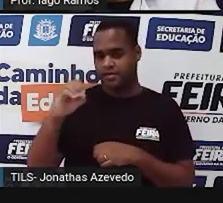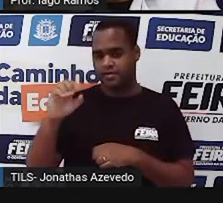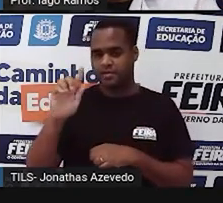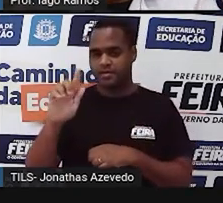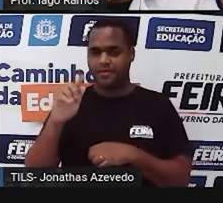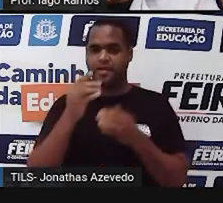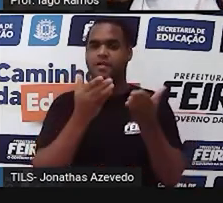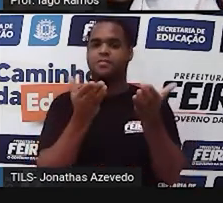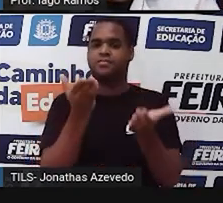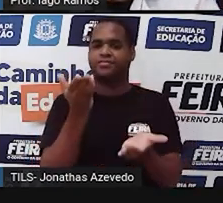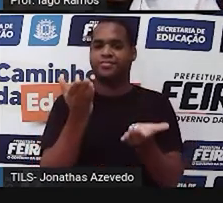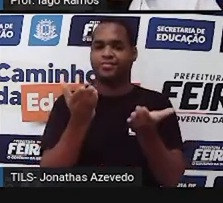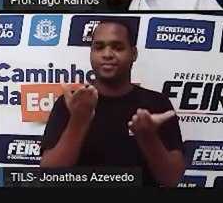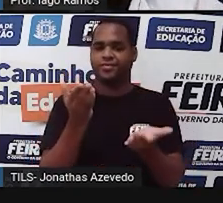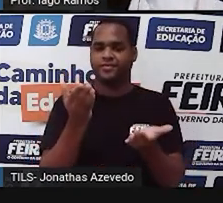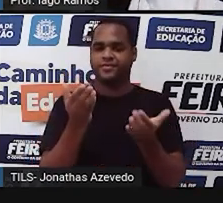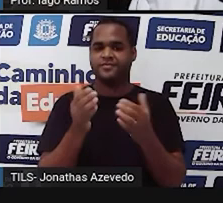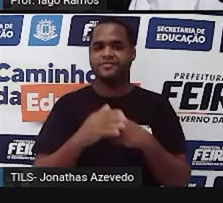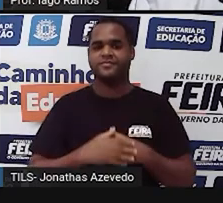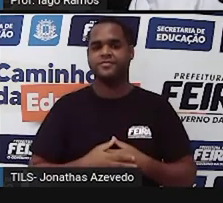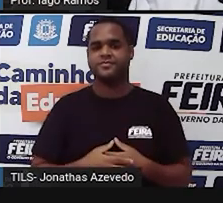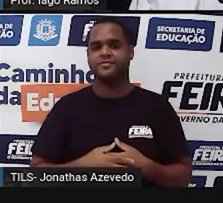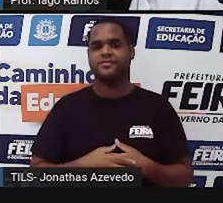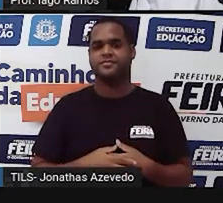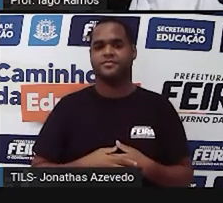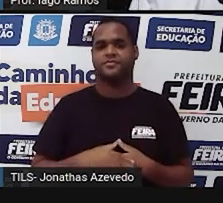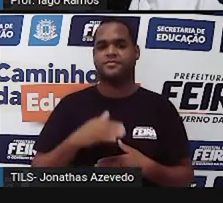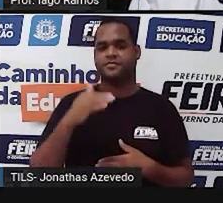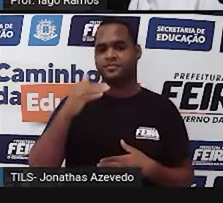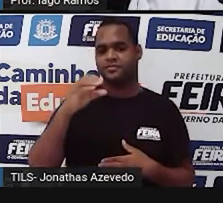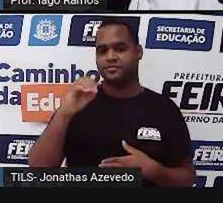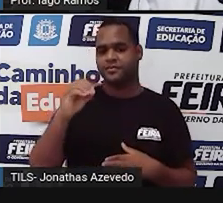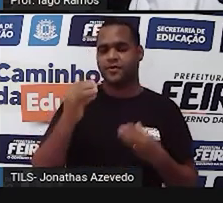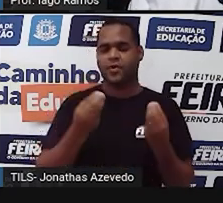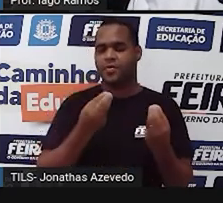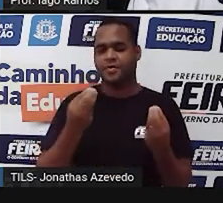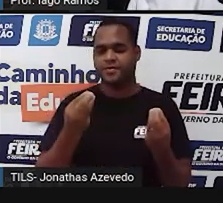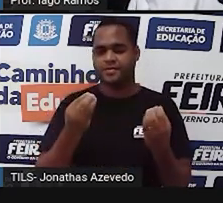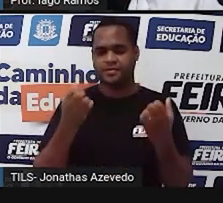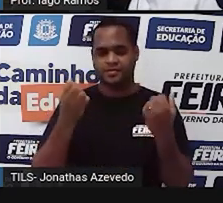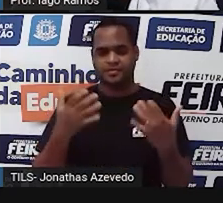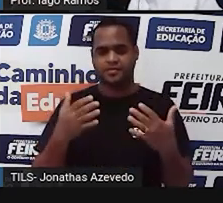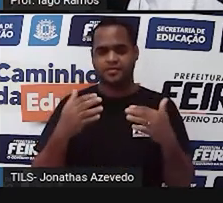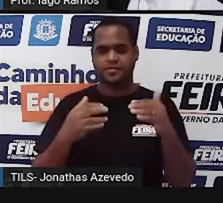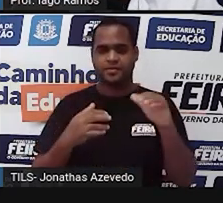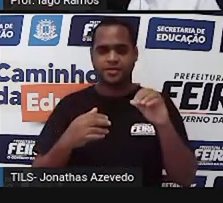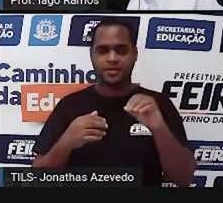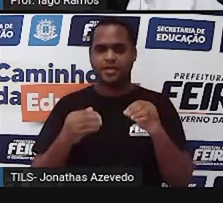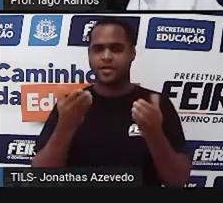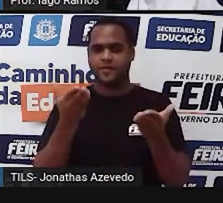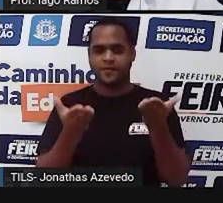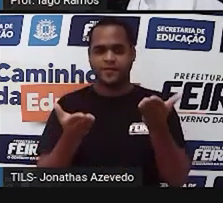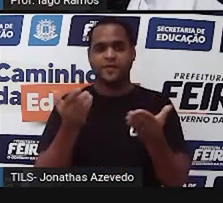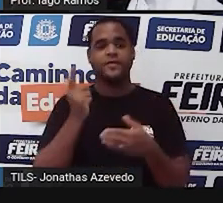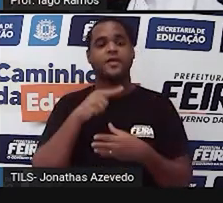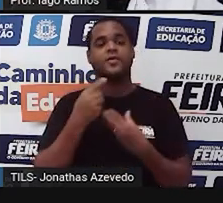pesado. Tá? Então, que é eu vou fazer nesse lado dos 100 gramas para voltar a equilibrar?